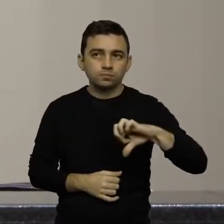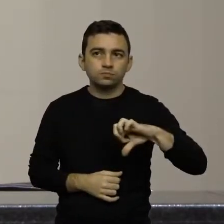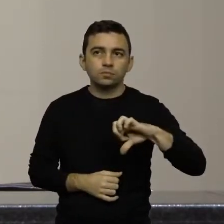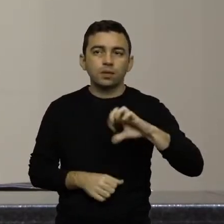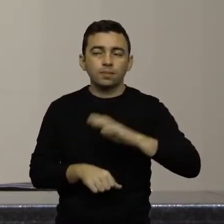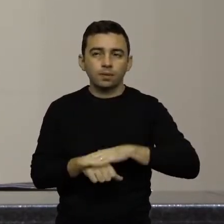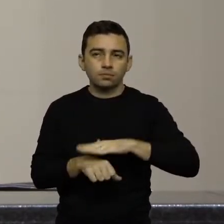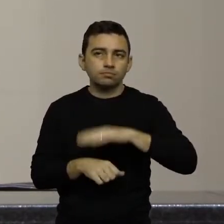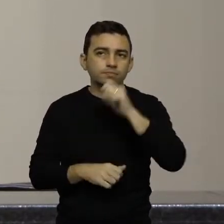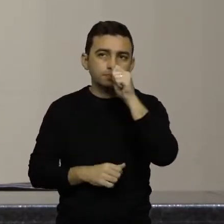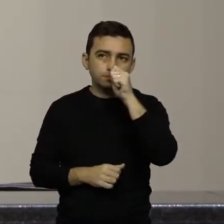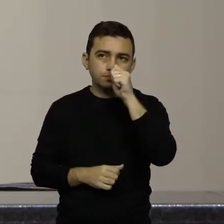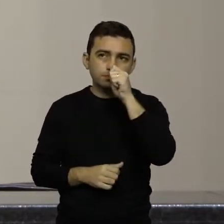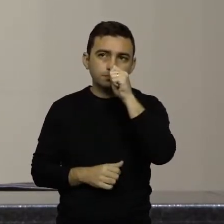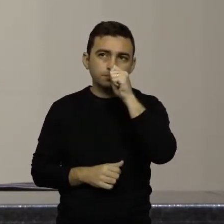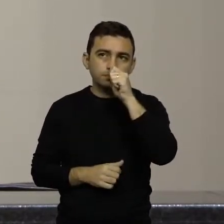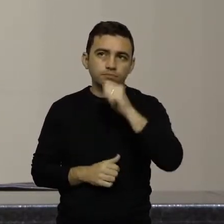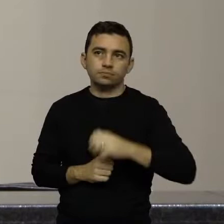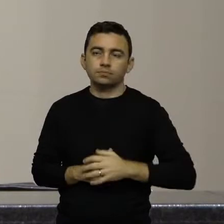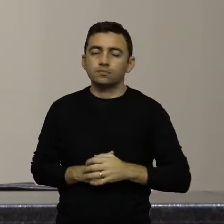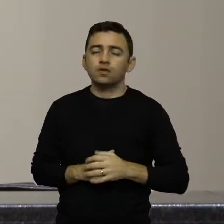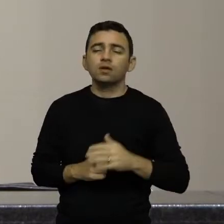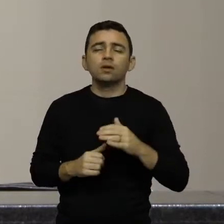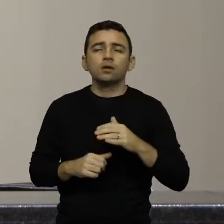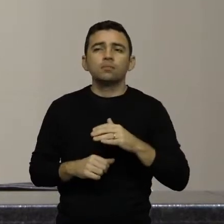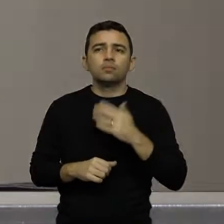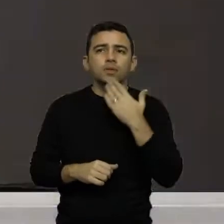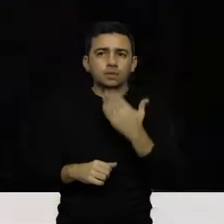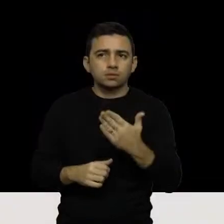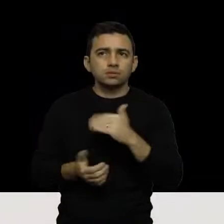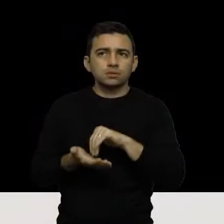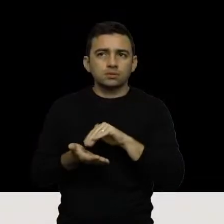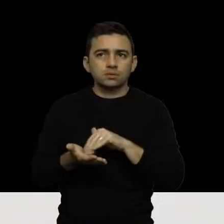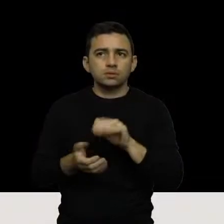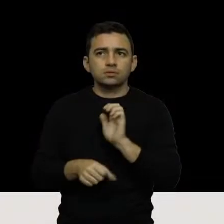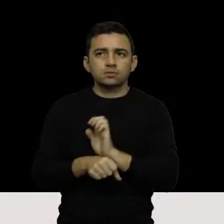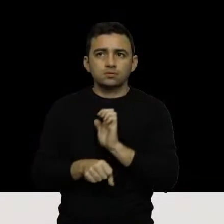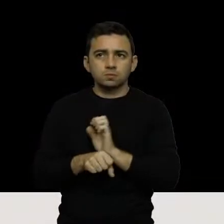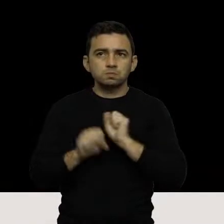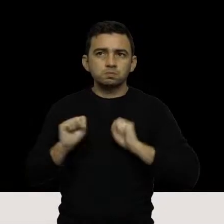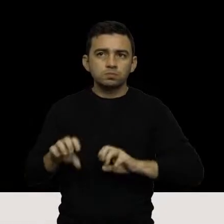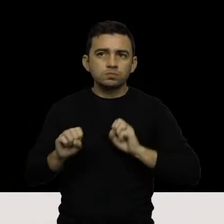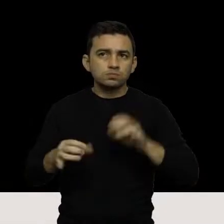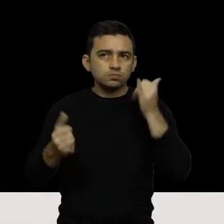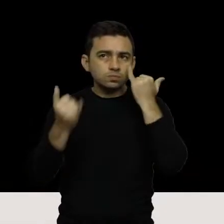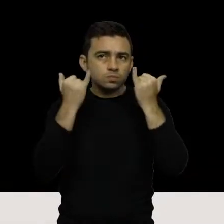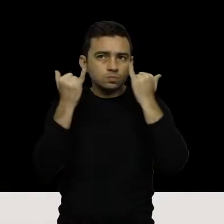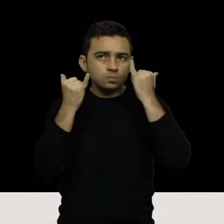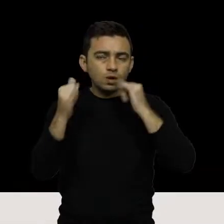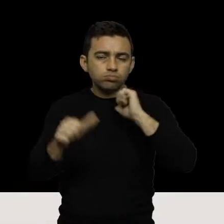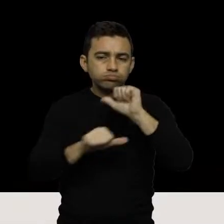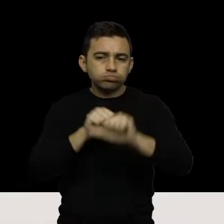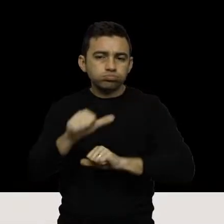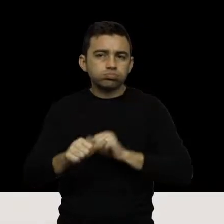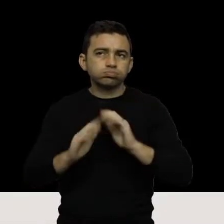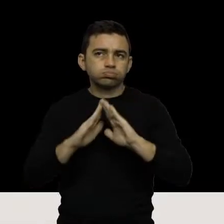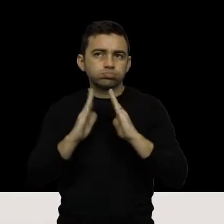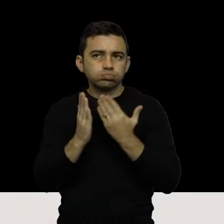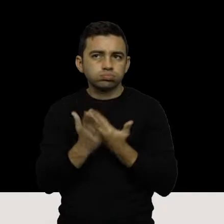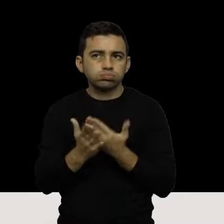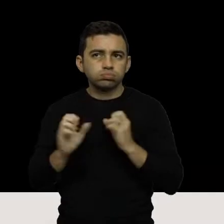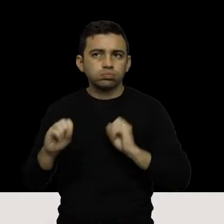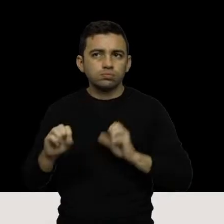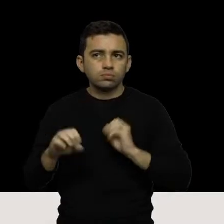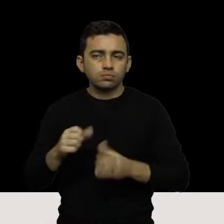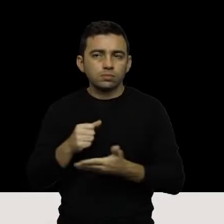João Amin. Solicita ao secretário de Estado da Educação informações acerca da reforma da Escola da Educação Básica,